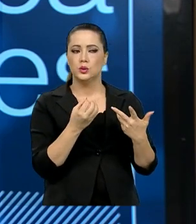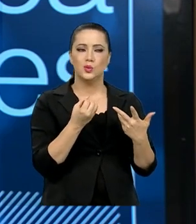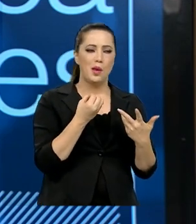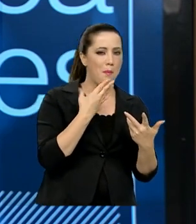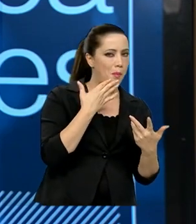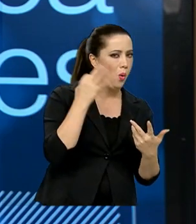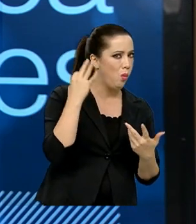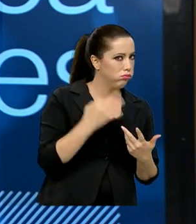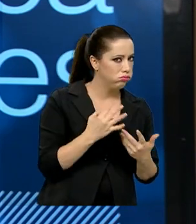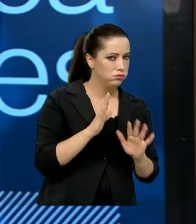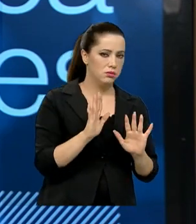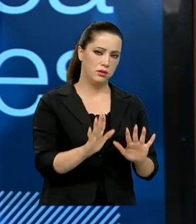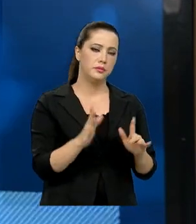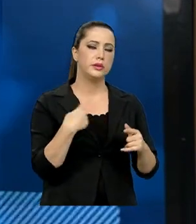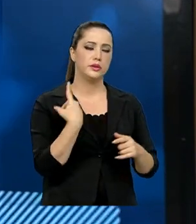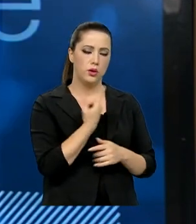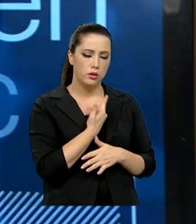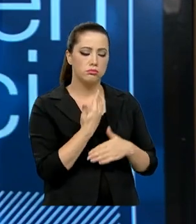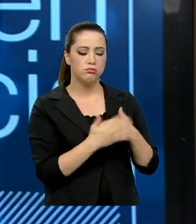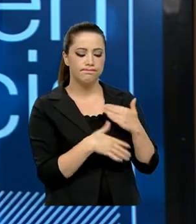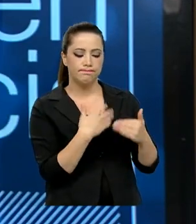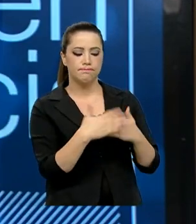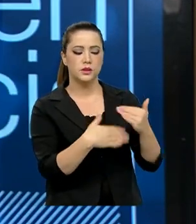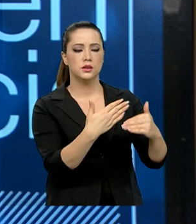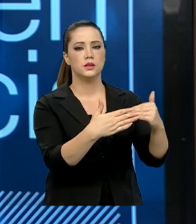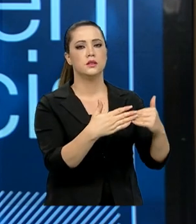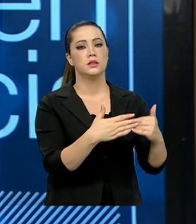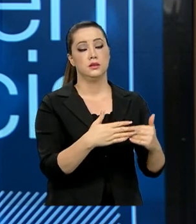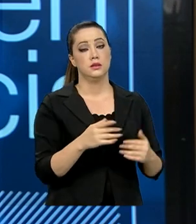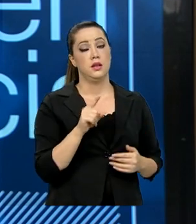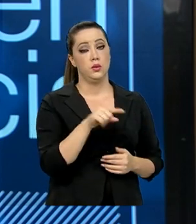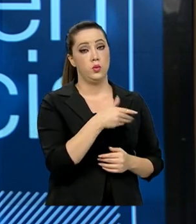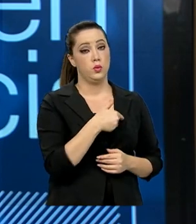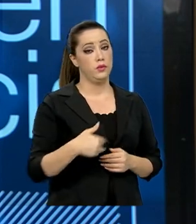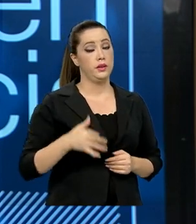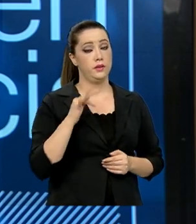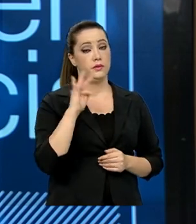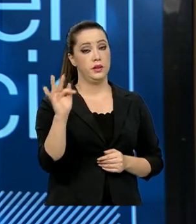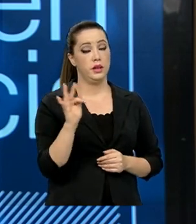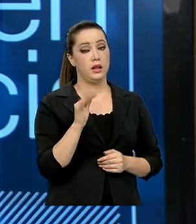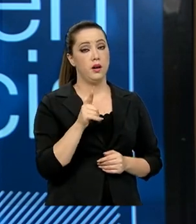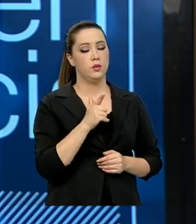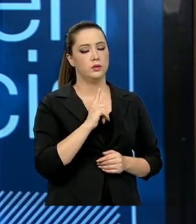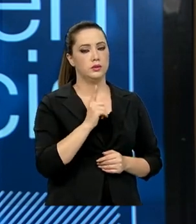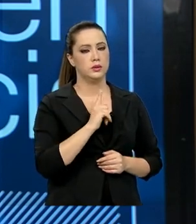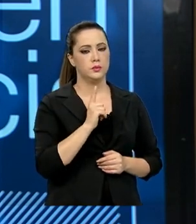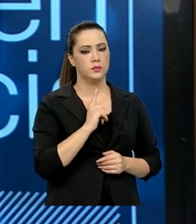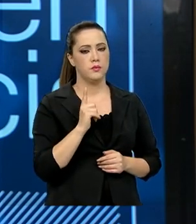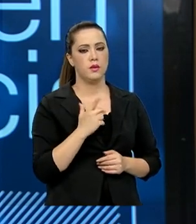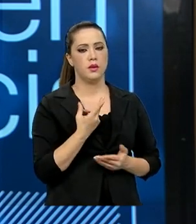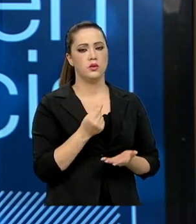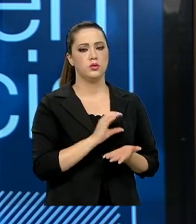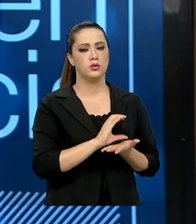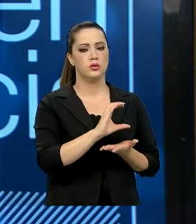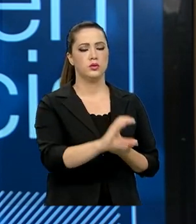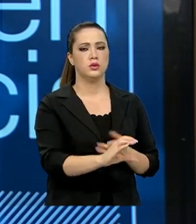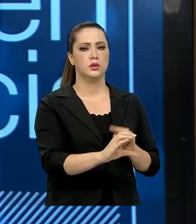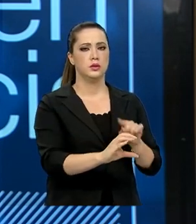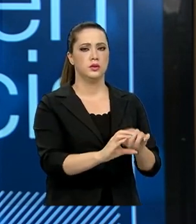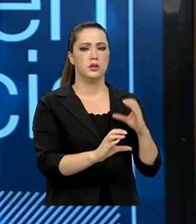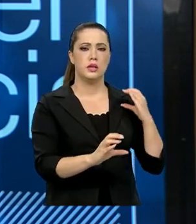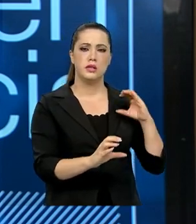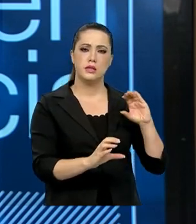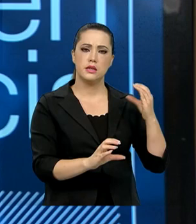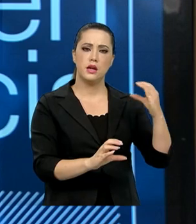favorável, mas nós temos avançado bastante. Governo Federal tem investido em